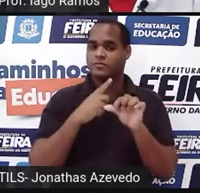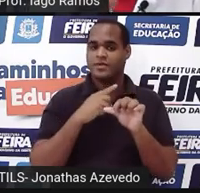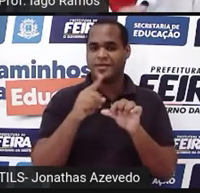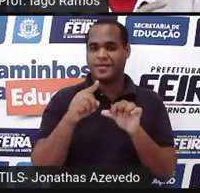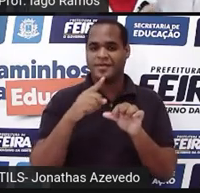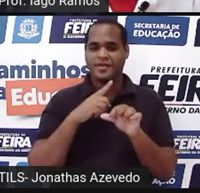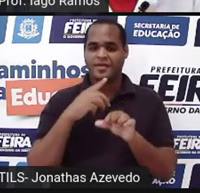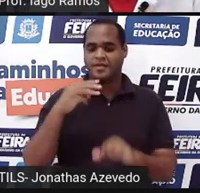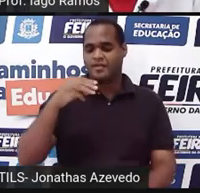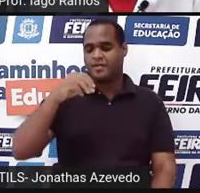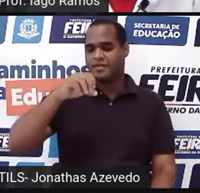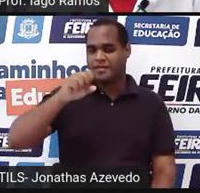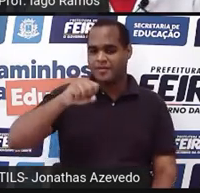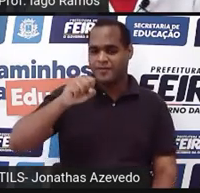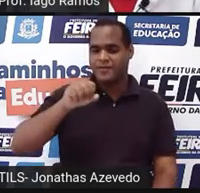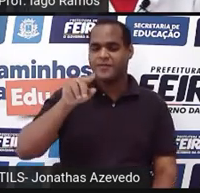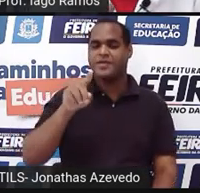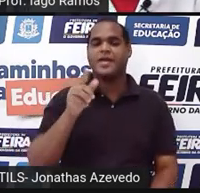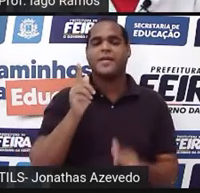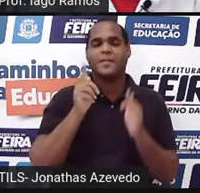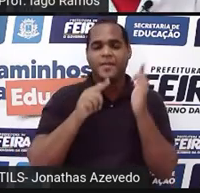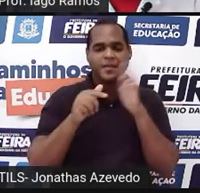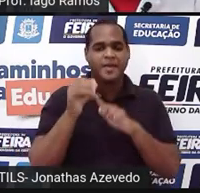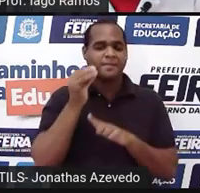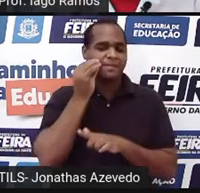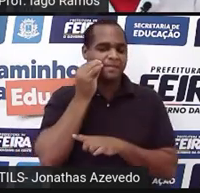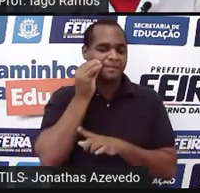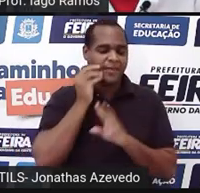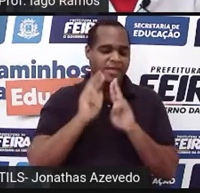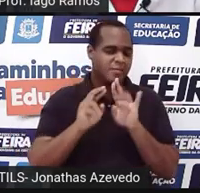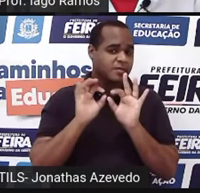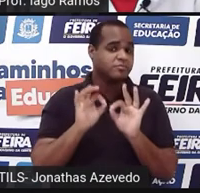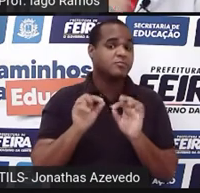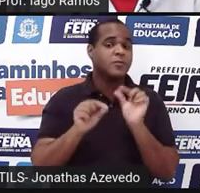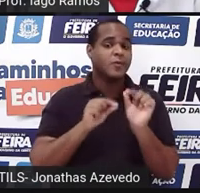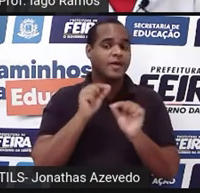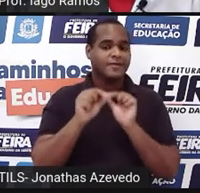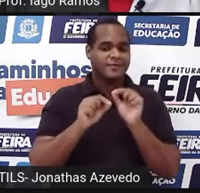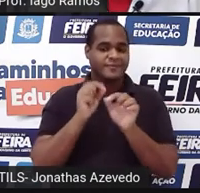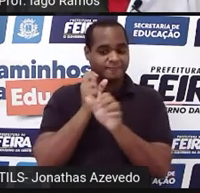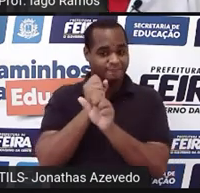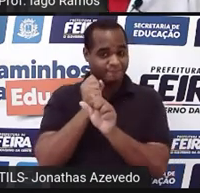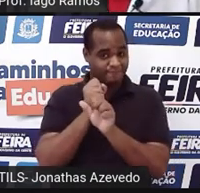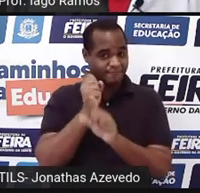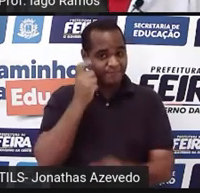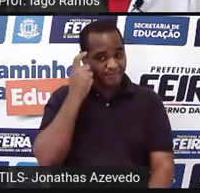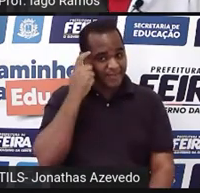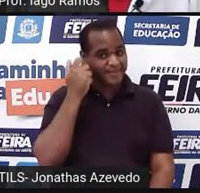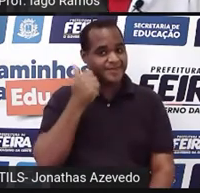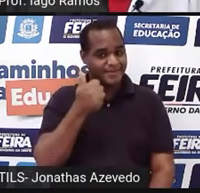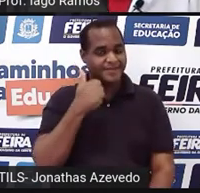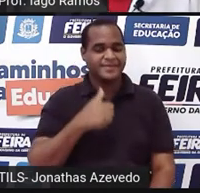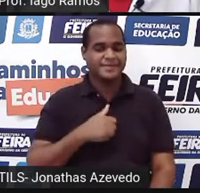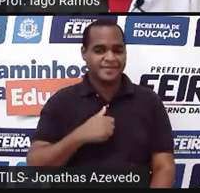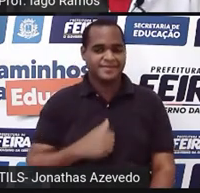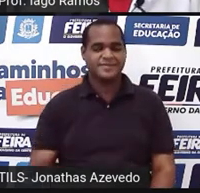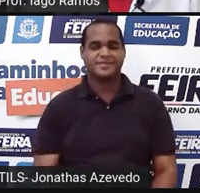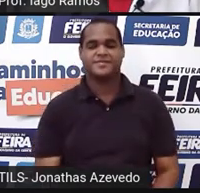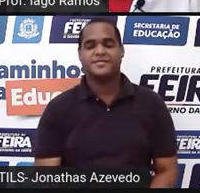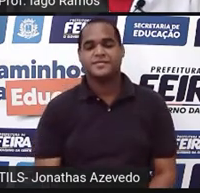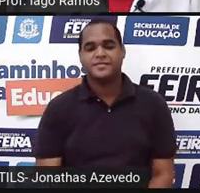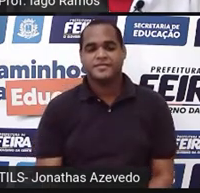aí 30 segundos para você tentar achar a resposta fazendo um cálculo mental. Tá bom? Tchau.